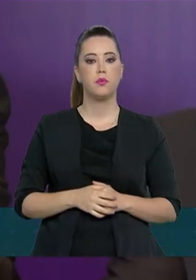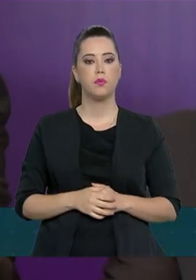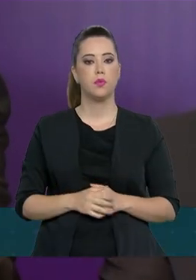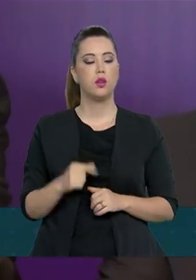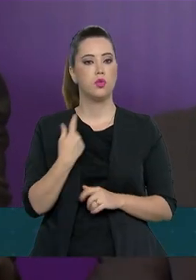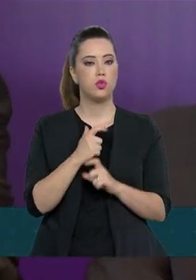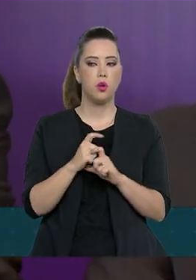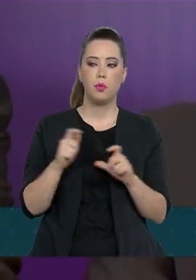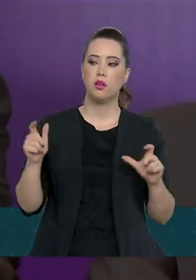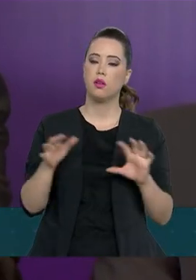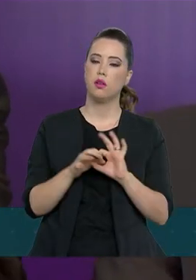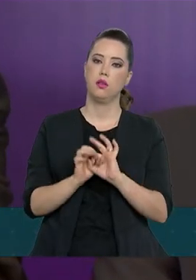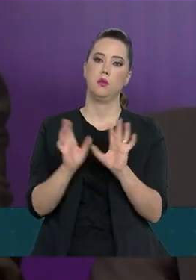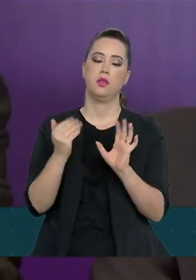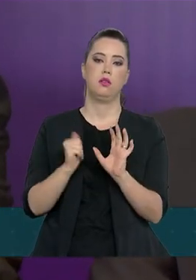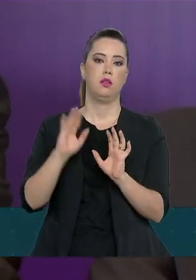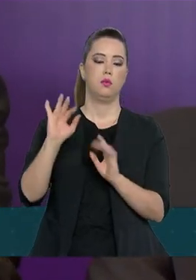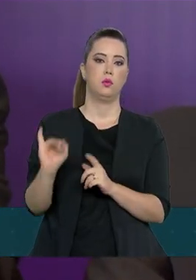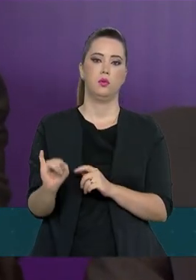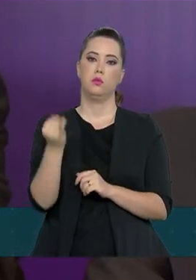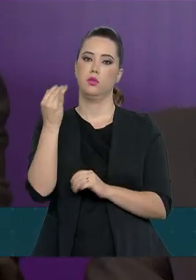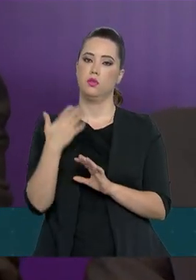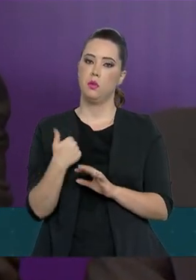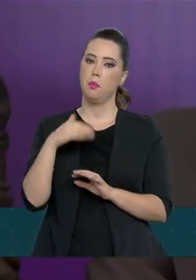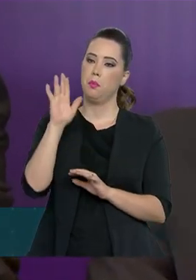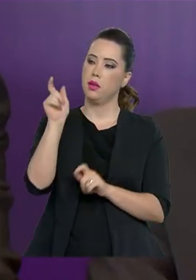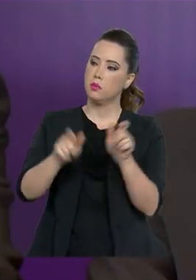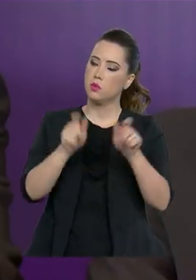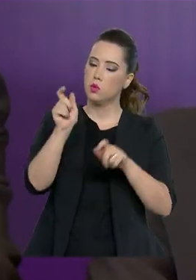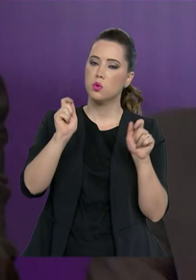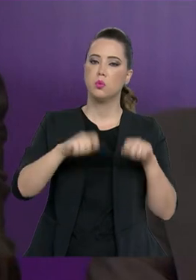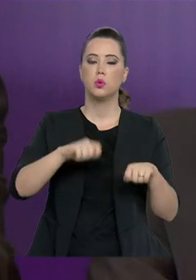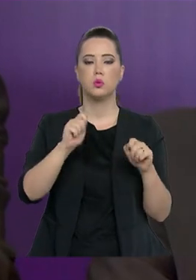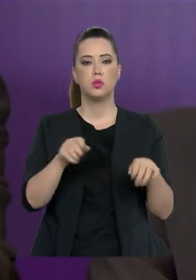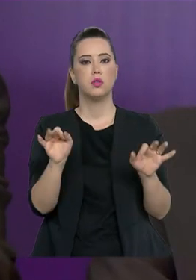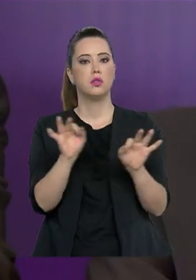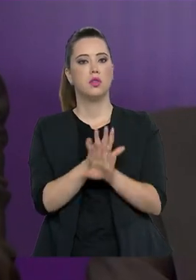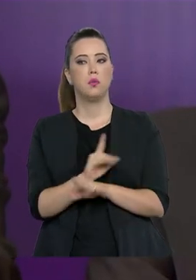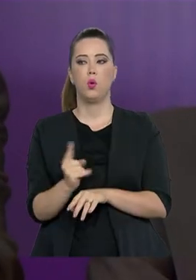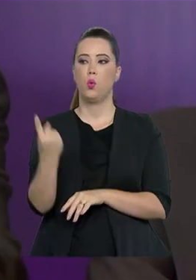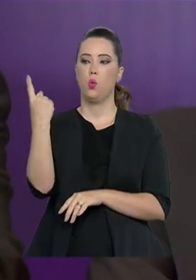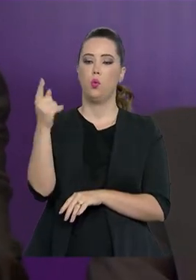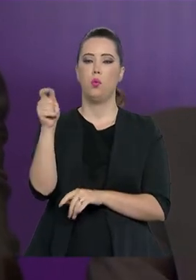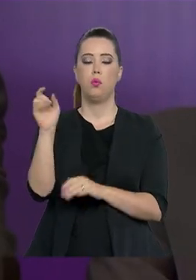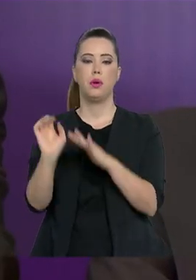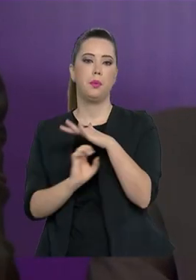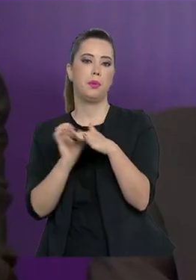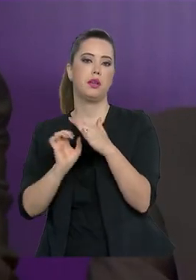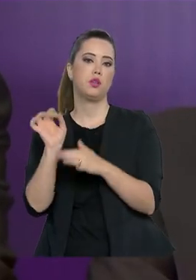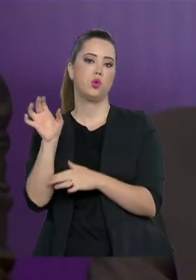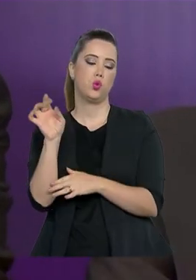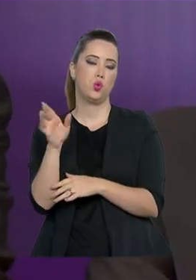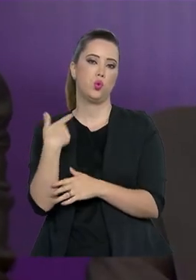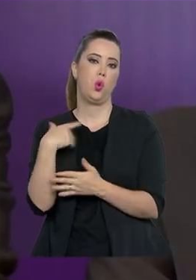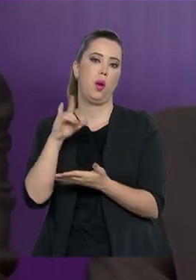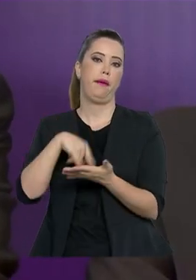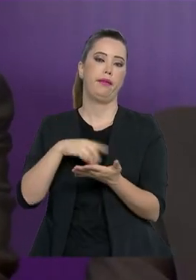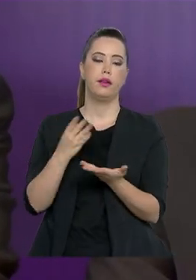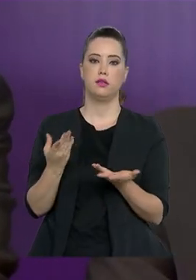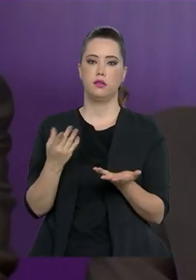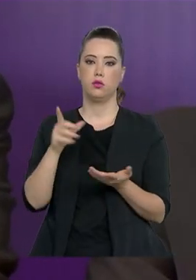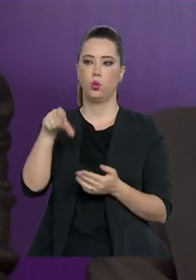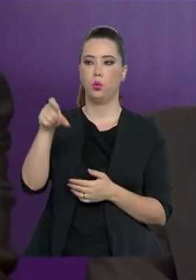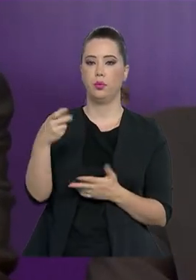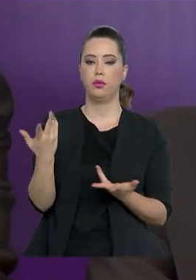a liberdade. Mais opções, mais concorrência, acabar com o monopólio. Mais liberdade. Tando